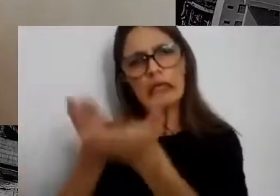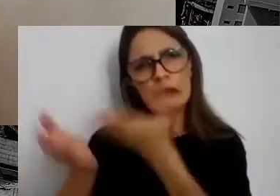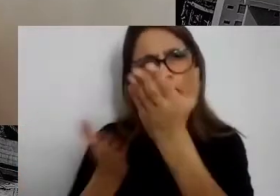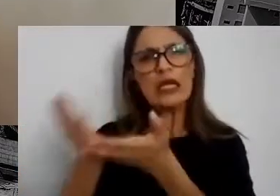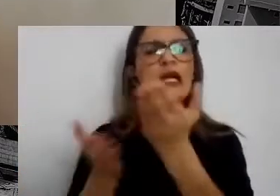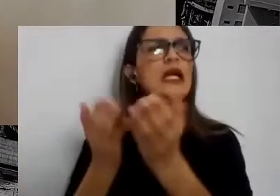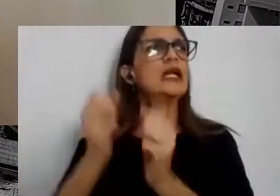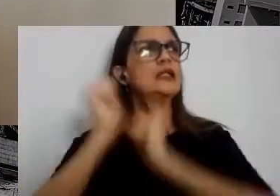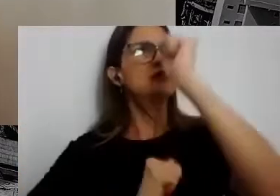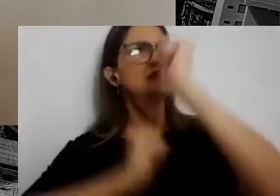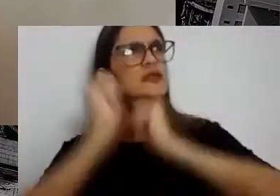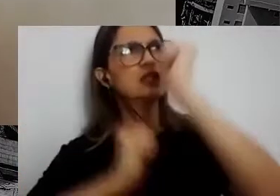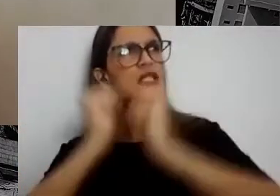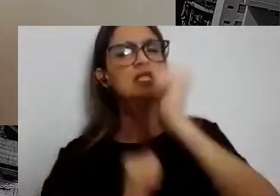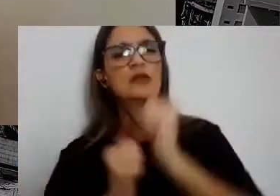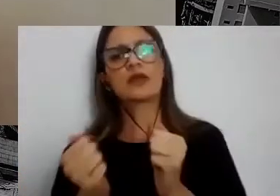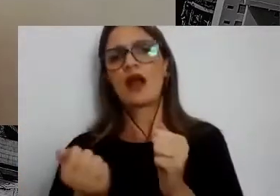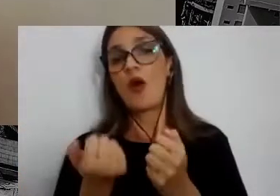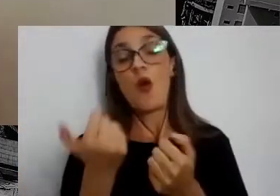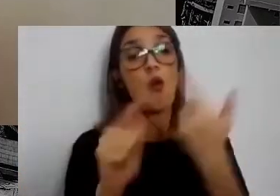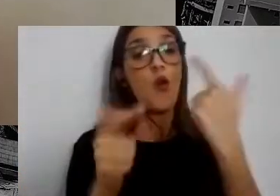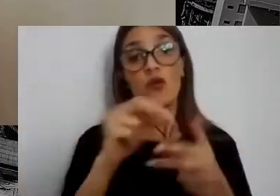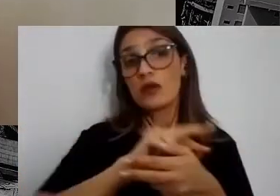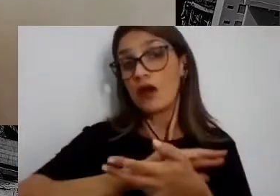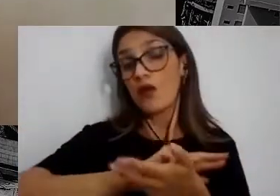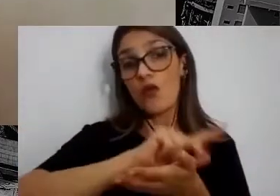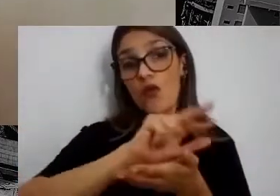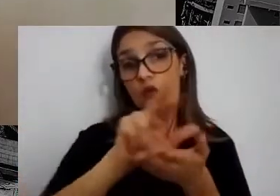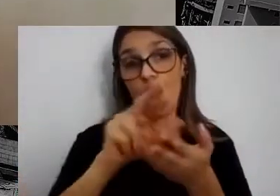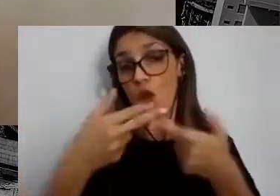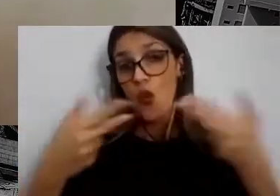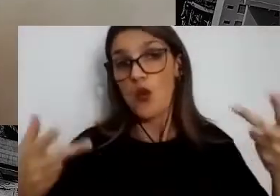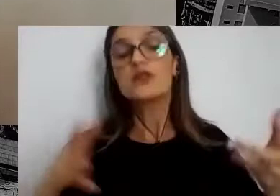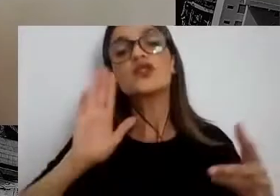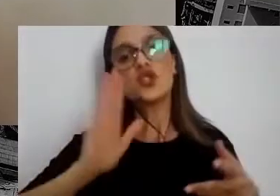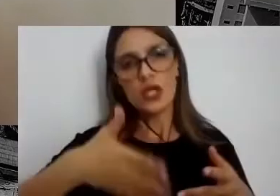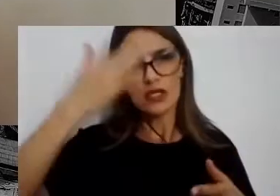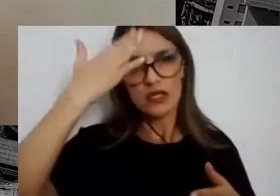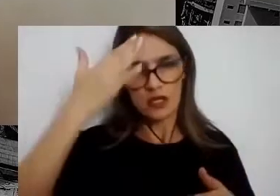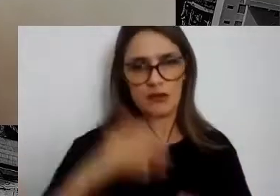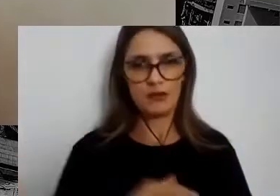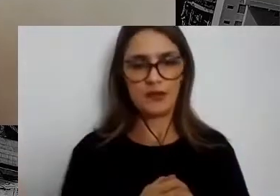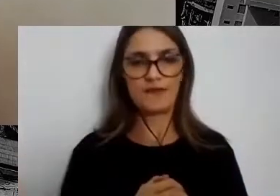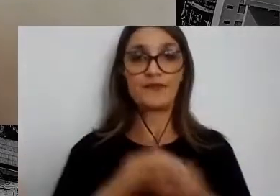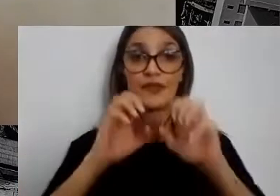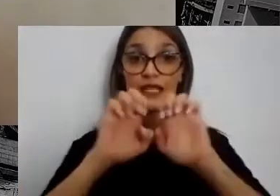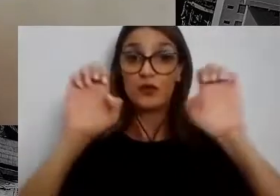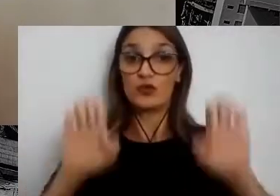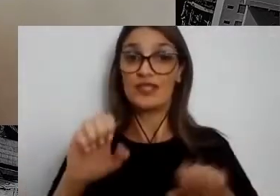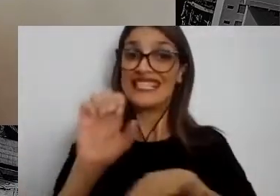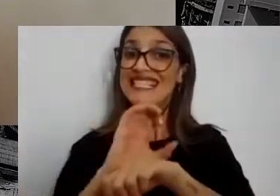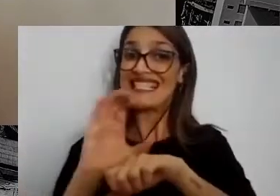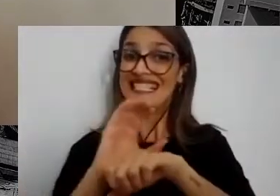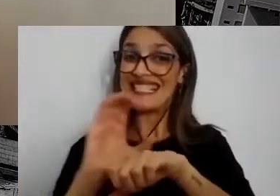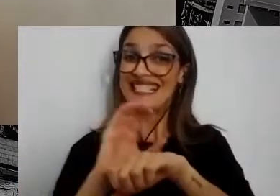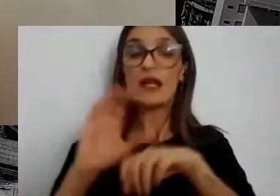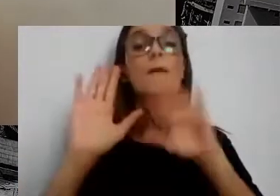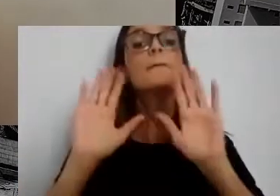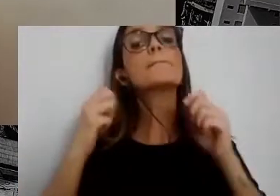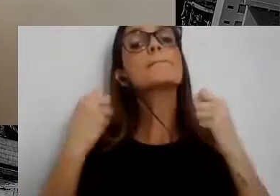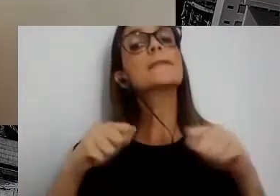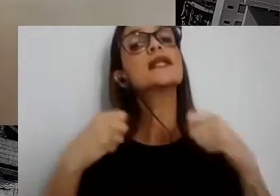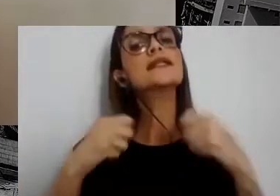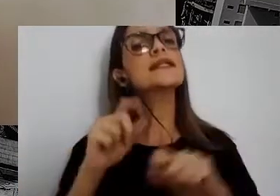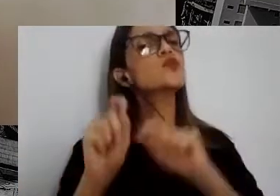outras soluções convencionais que a chama de infraestrutura cinza. E a gente necessita ainda avançar muito e compreender e adotar cada vez